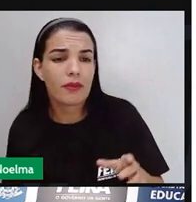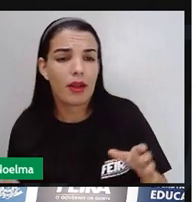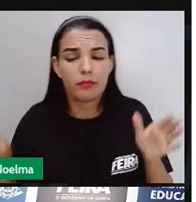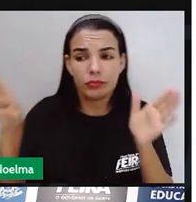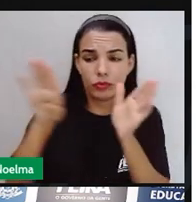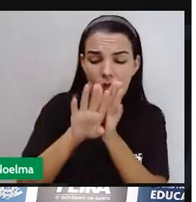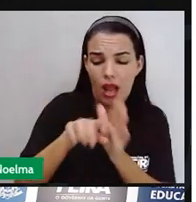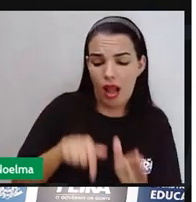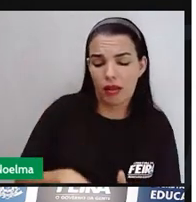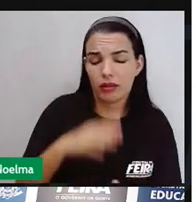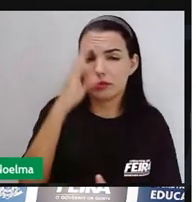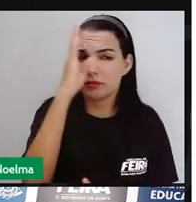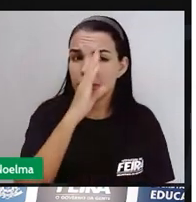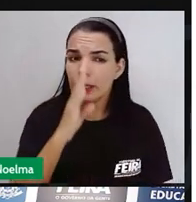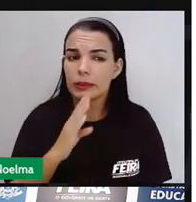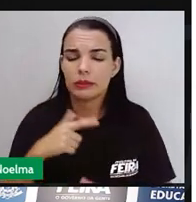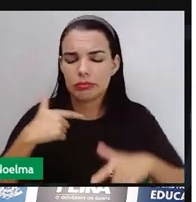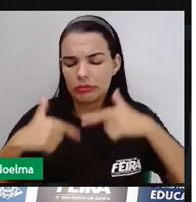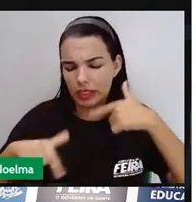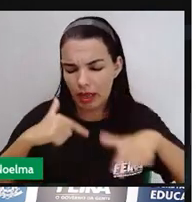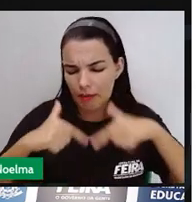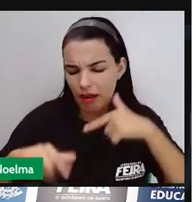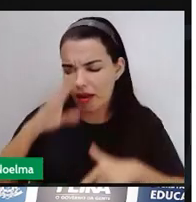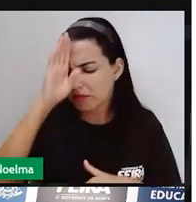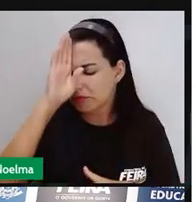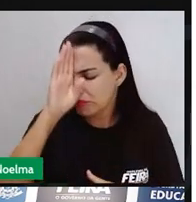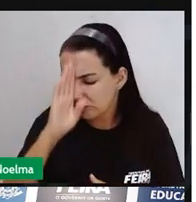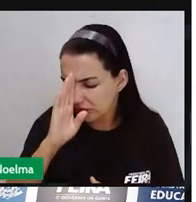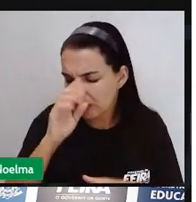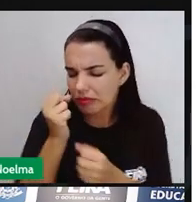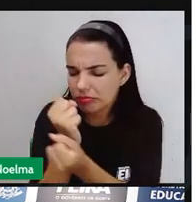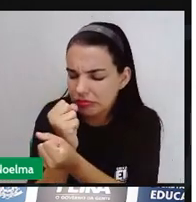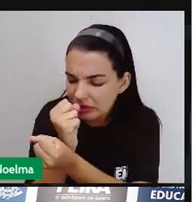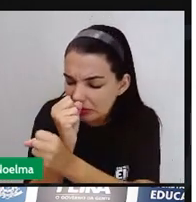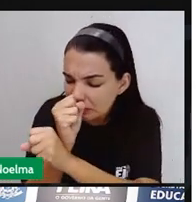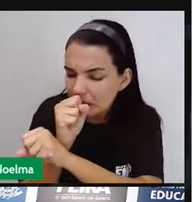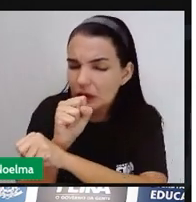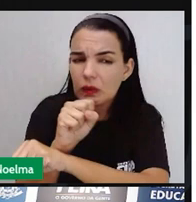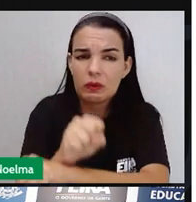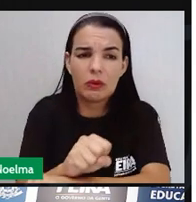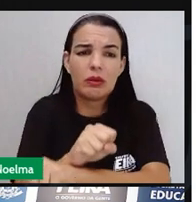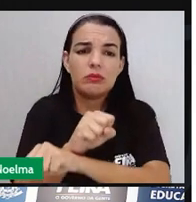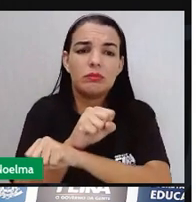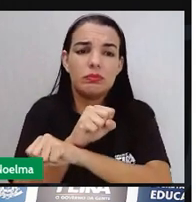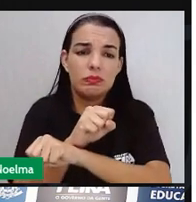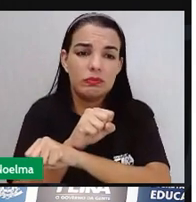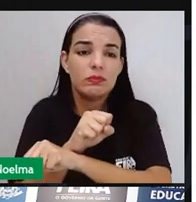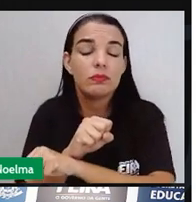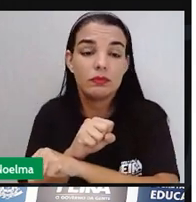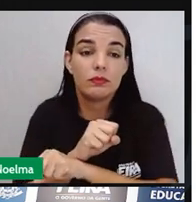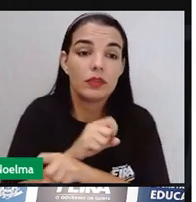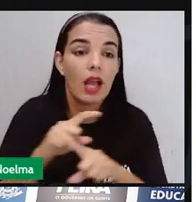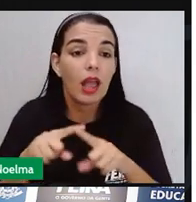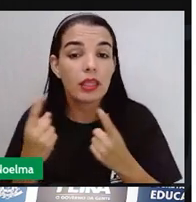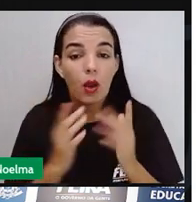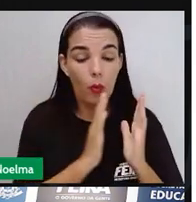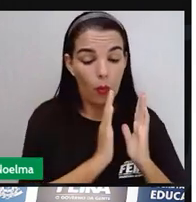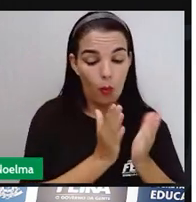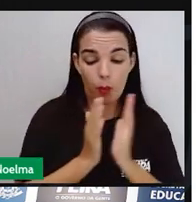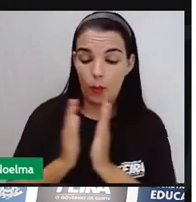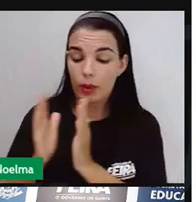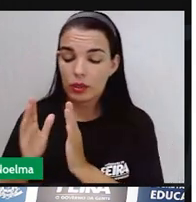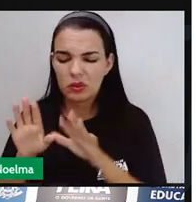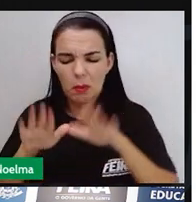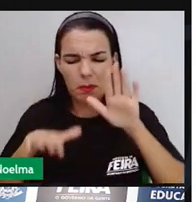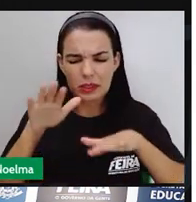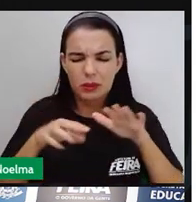para vir trabalhar de graça no Brasil, sendo explorados, escravizados. Neste período, desembarcaram